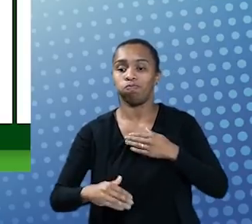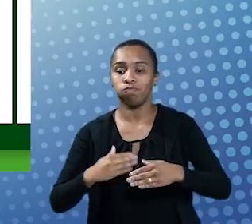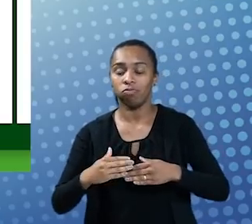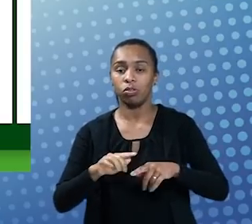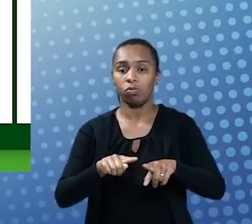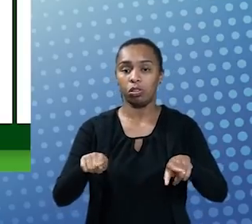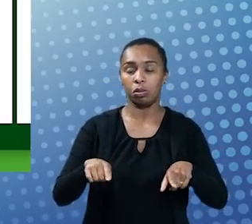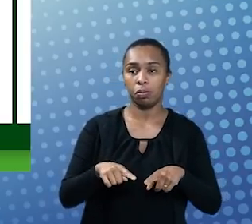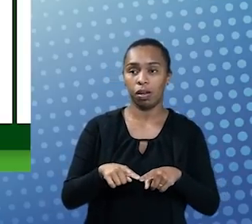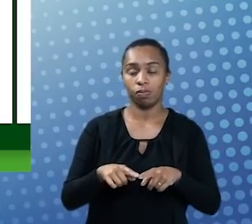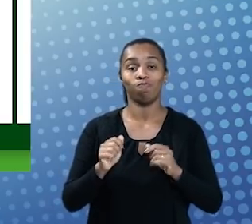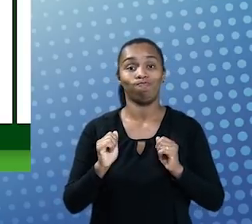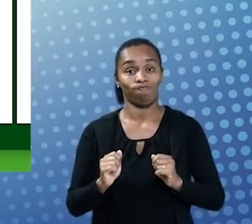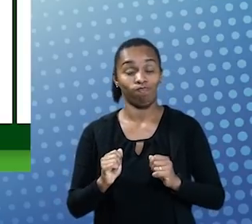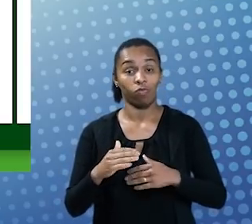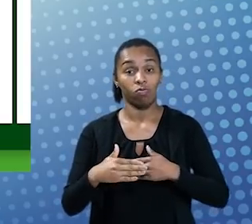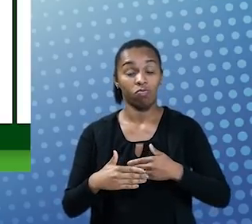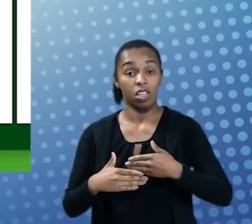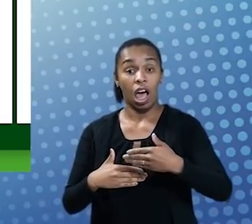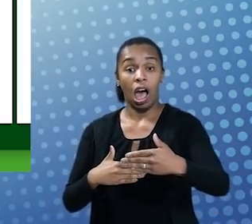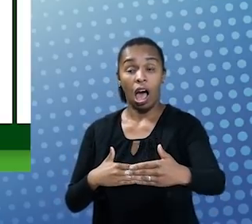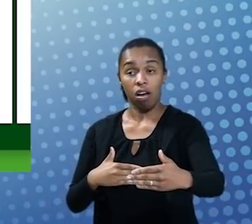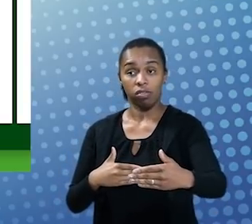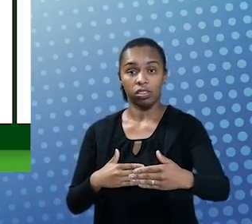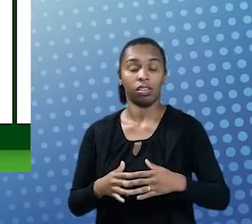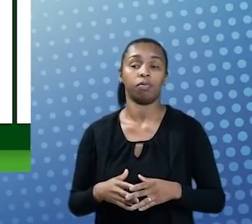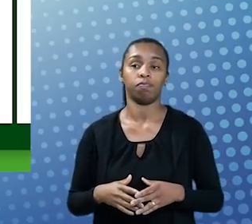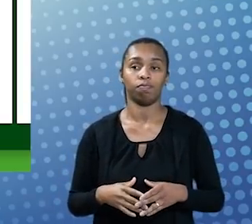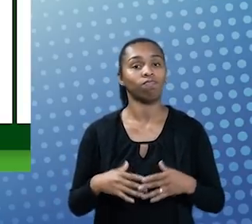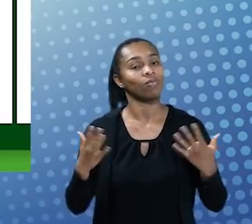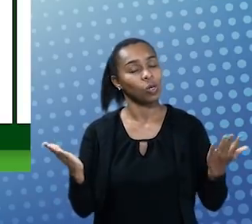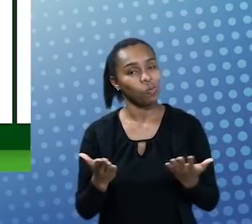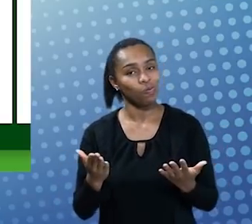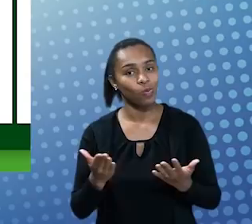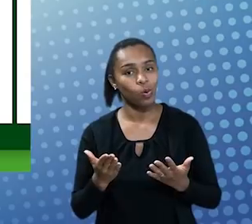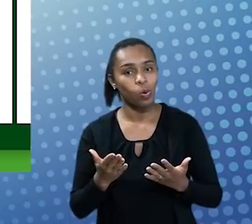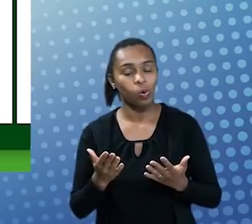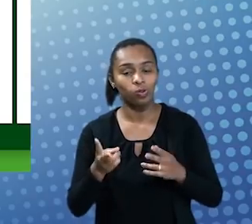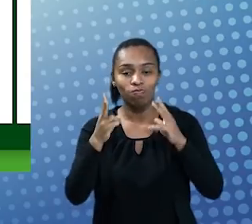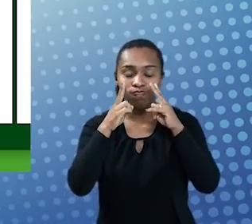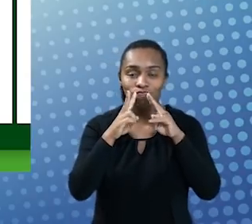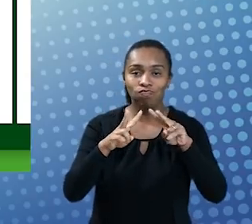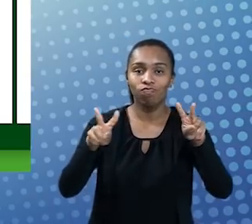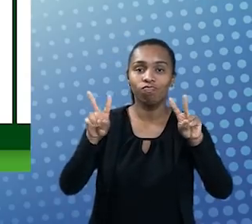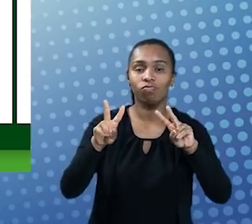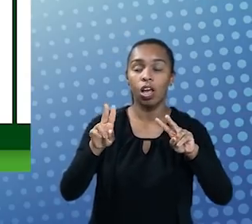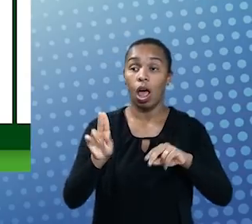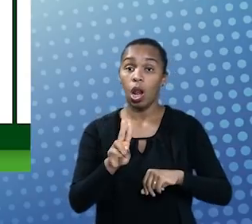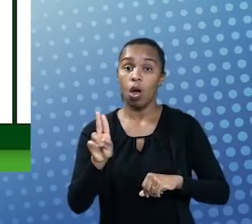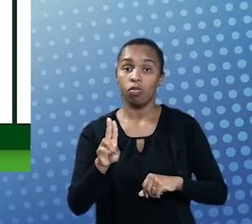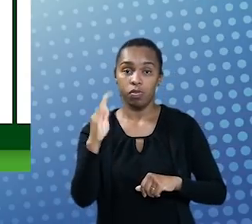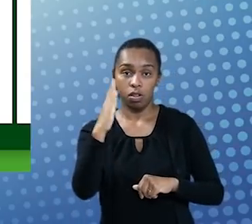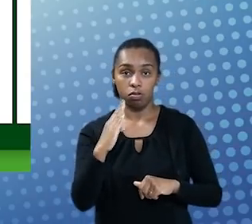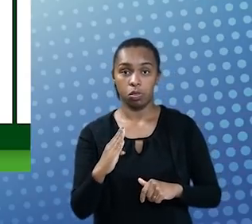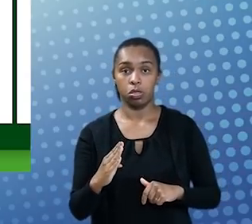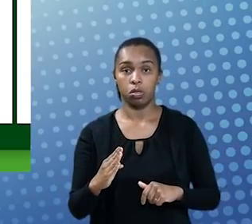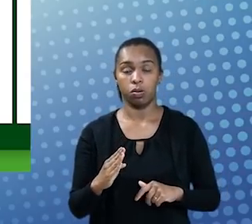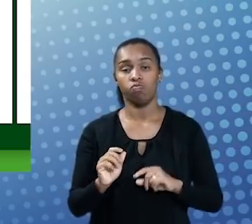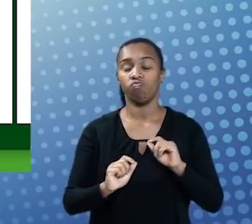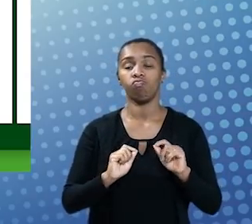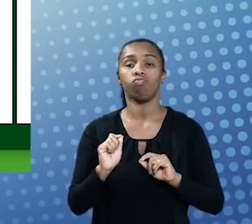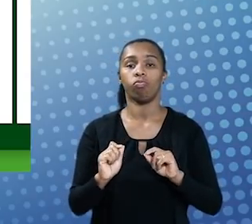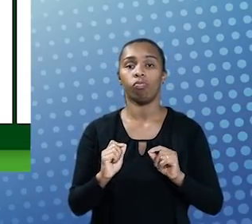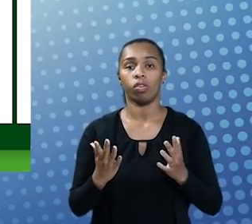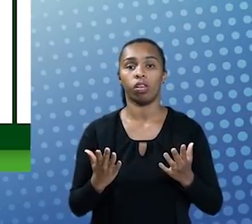espaço? Podemos avançar adiante? E, nesse sentido, hoje, nós vislumbramos nas universidades brasileiras